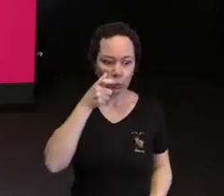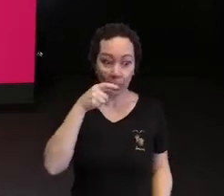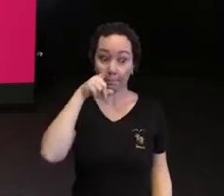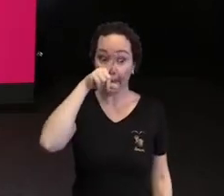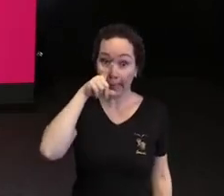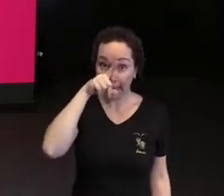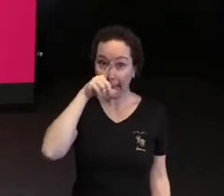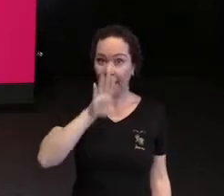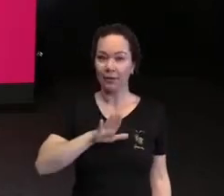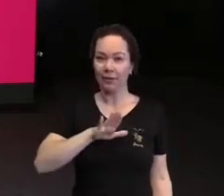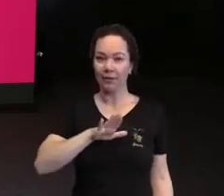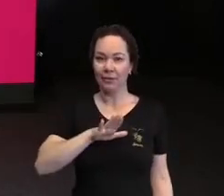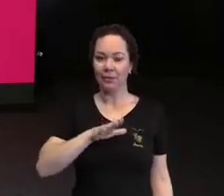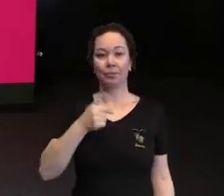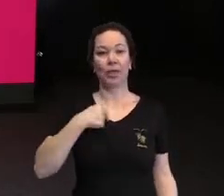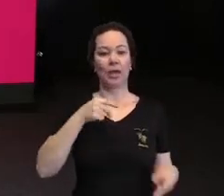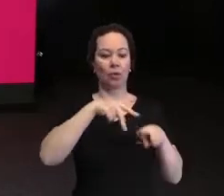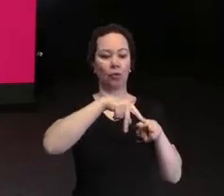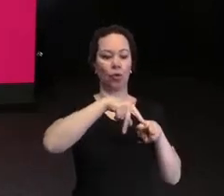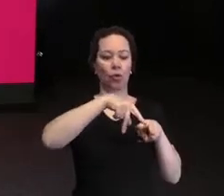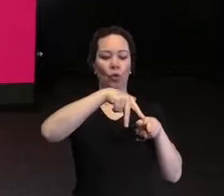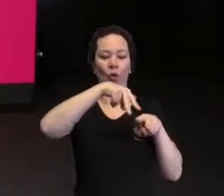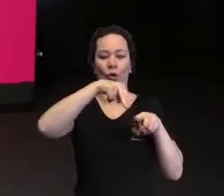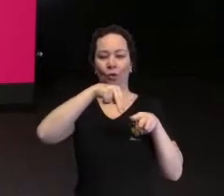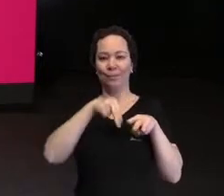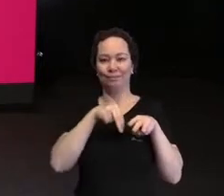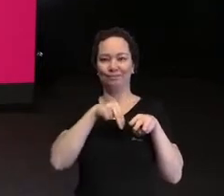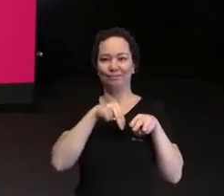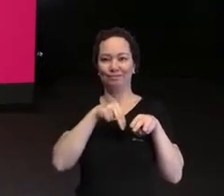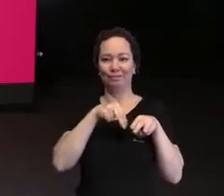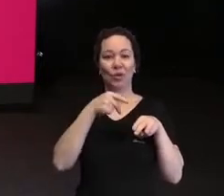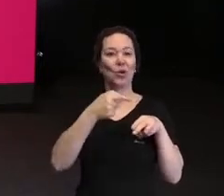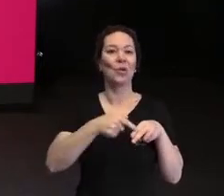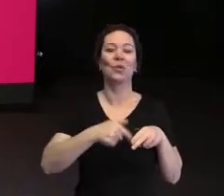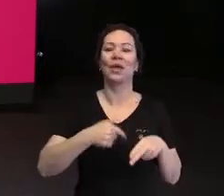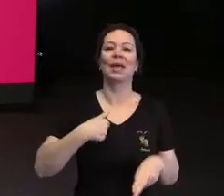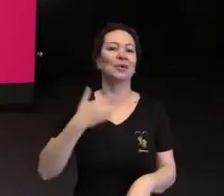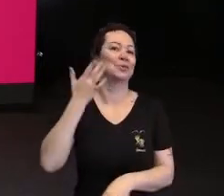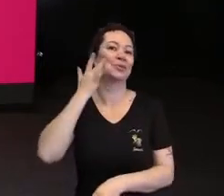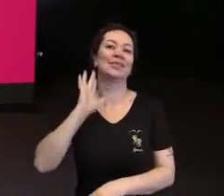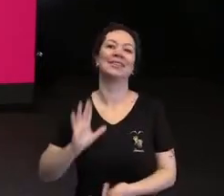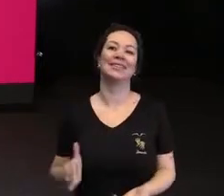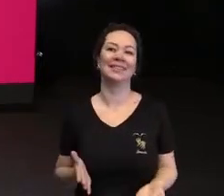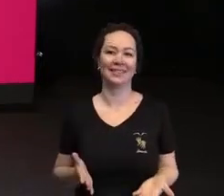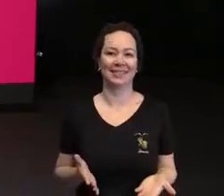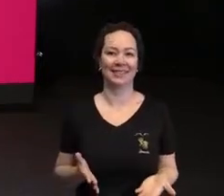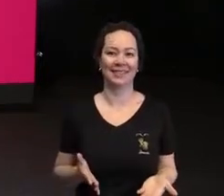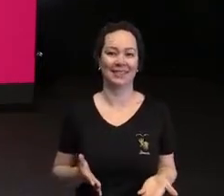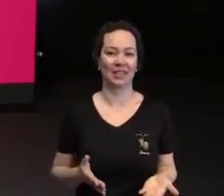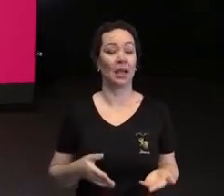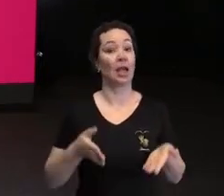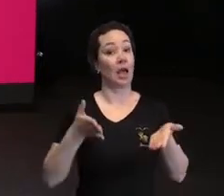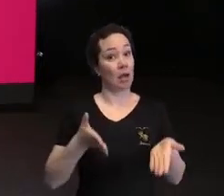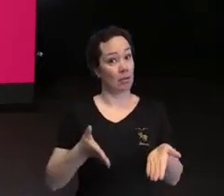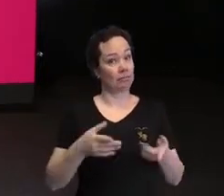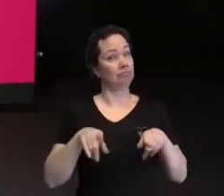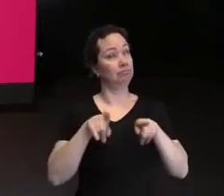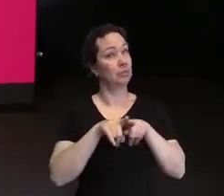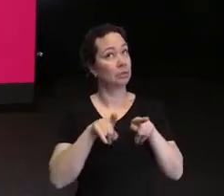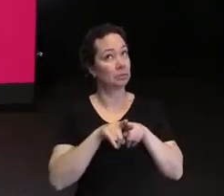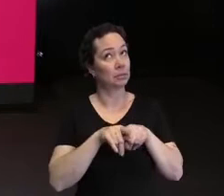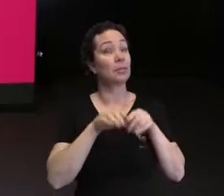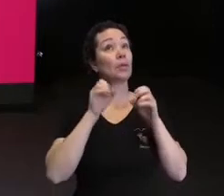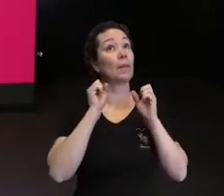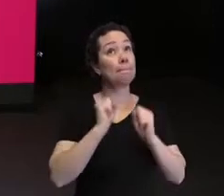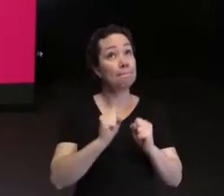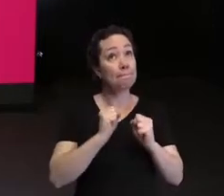perigo. E aí eu vou dar um passo para trás, porque eu não tenho essa referência. Por outro lado também, isso pode ser